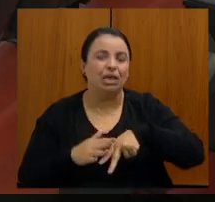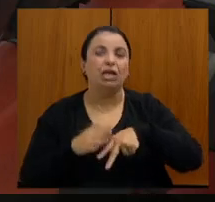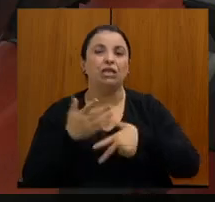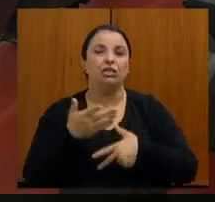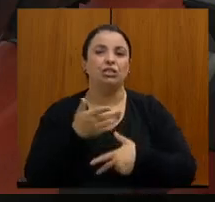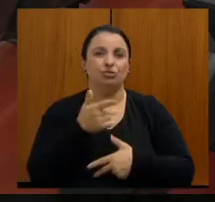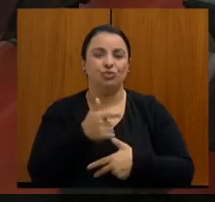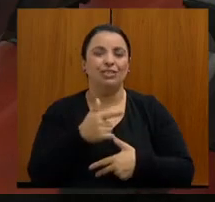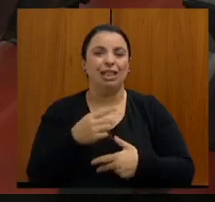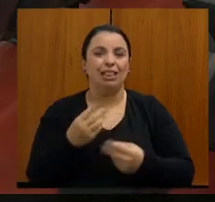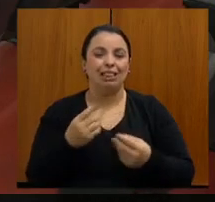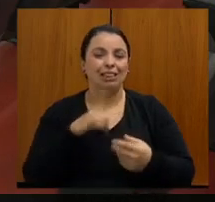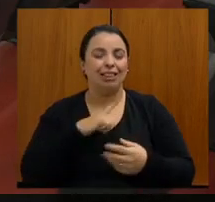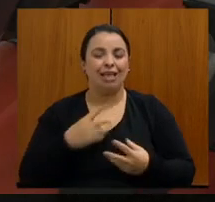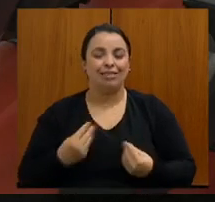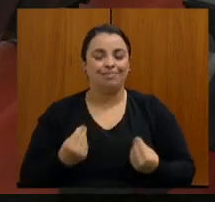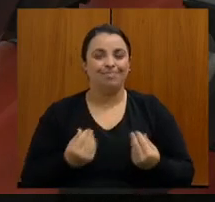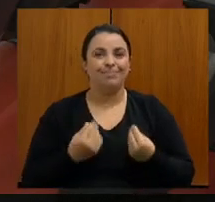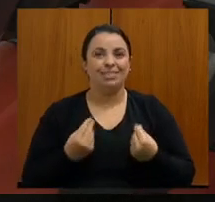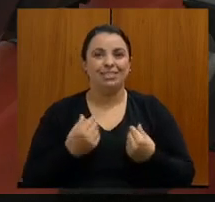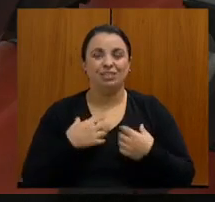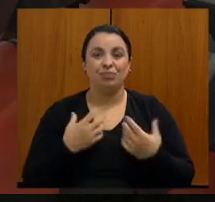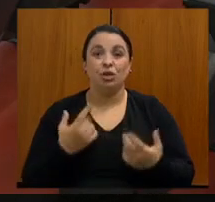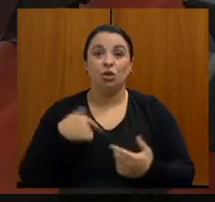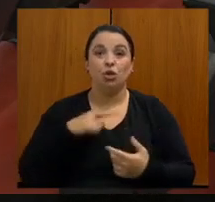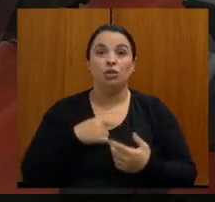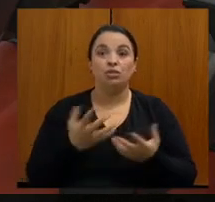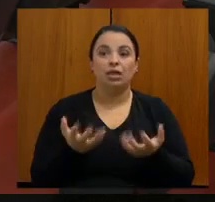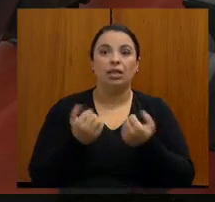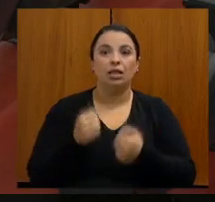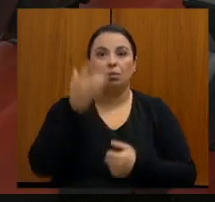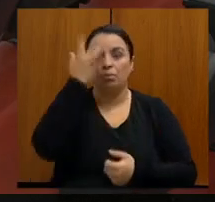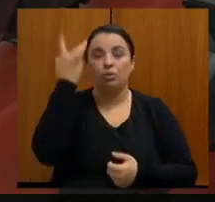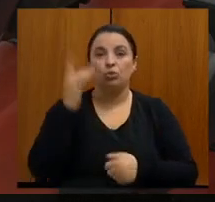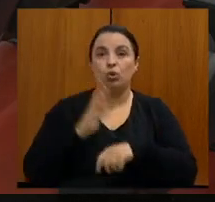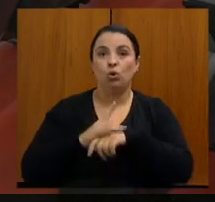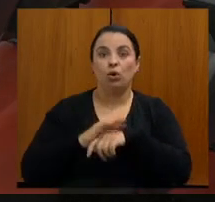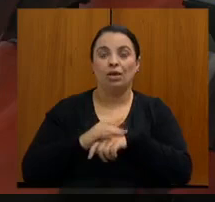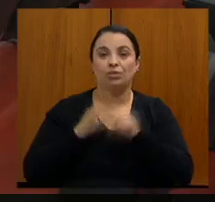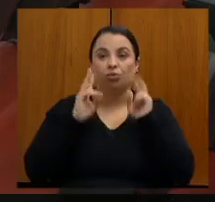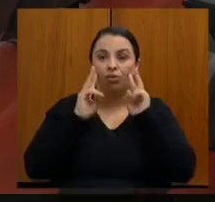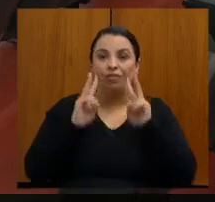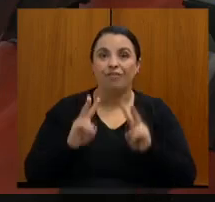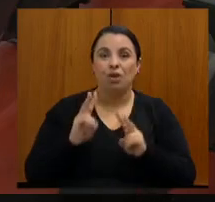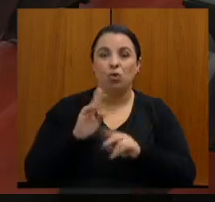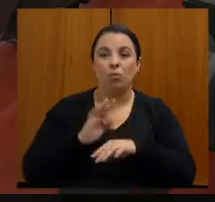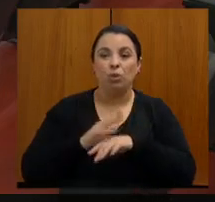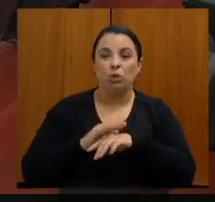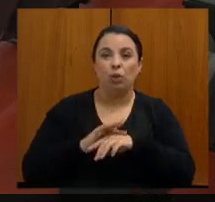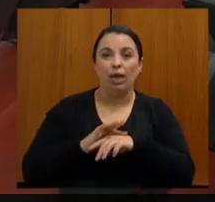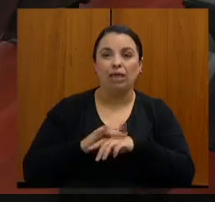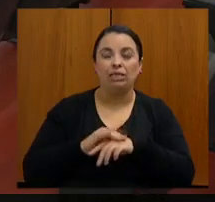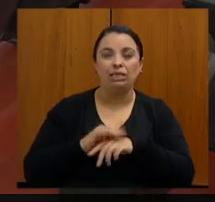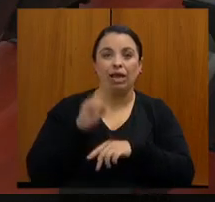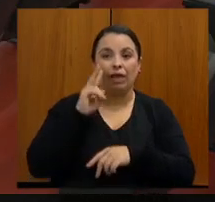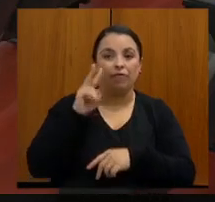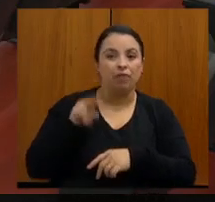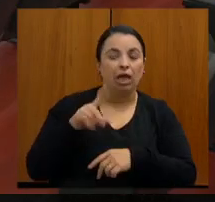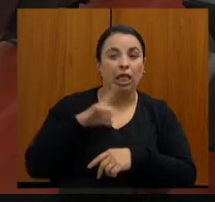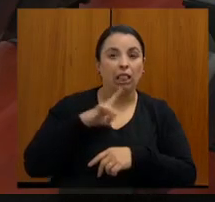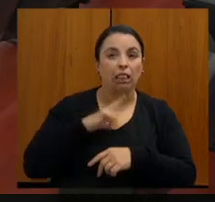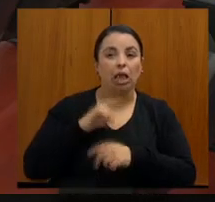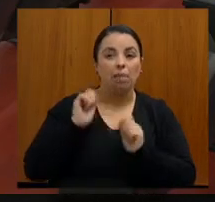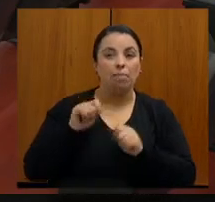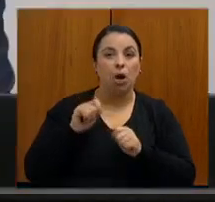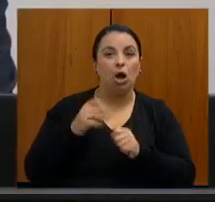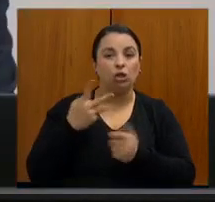você, a gente que atende um paciente com câncer, quando você depara com uma doença onde você sabe que tem um tratamento